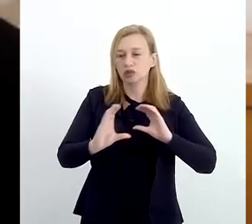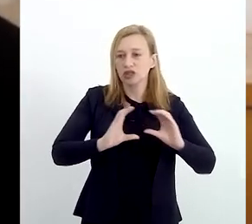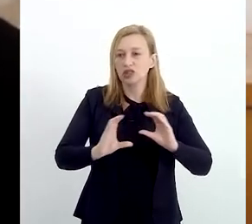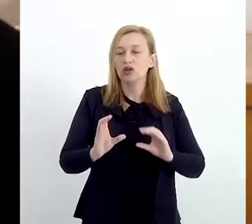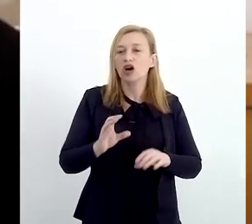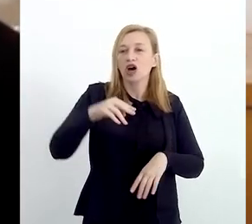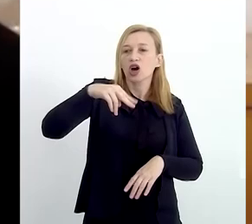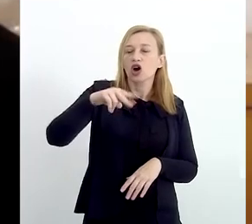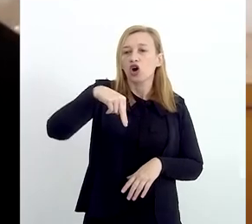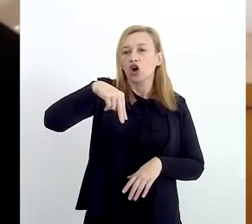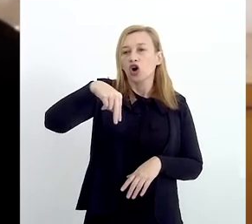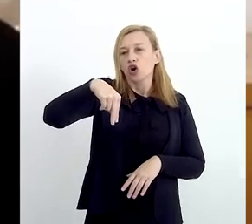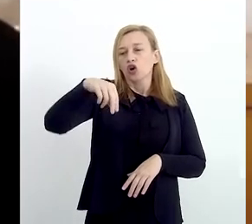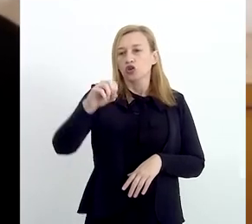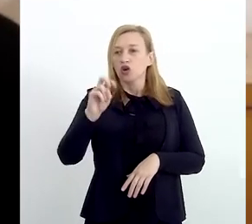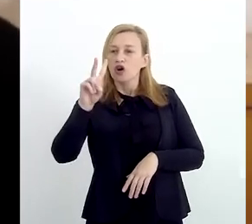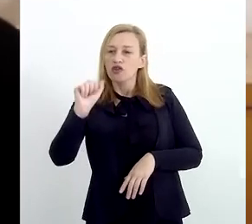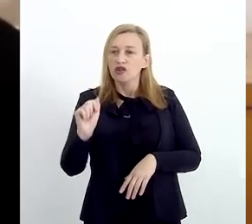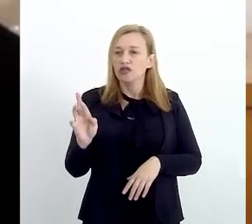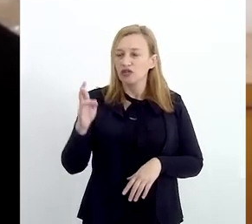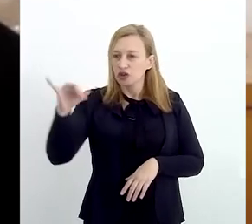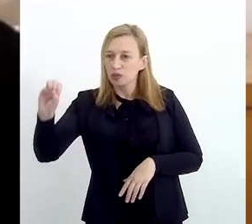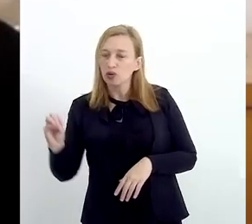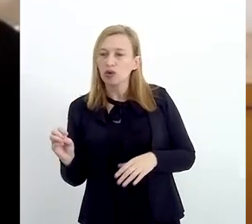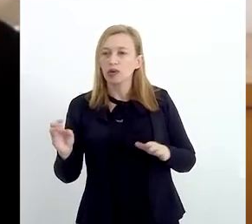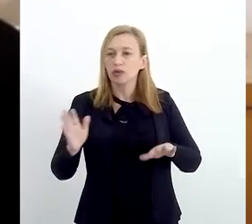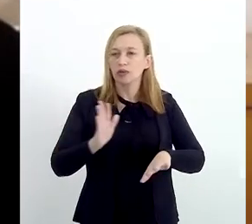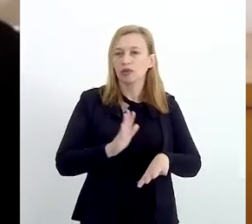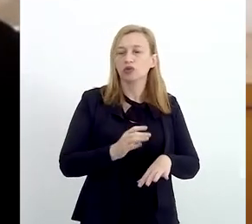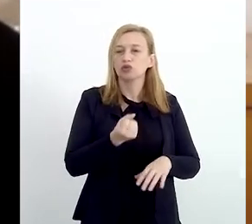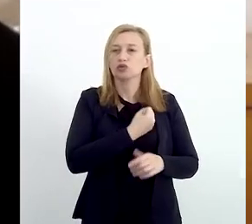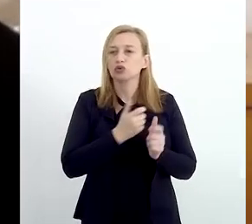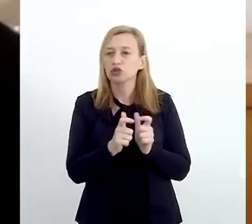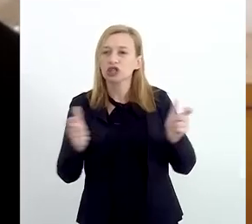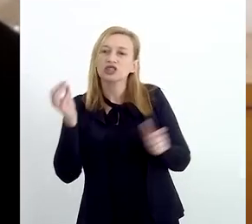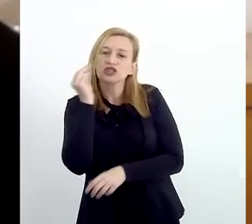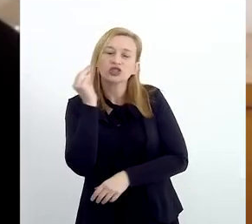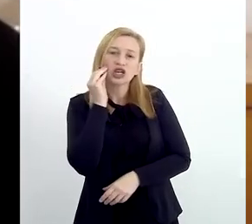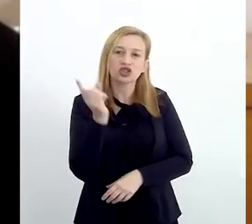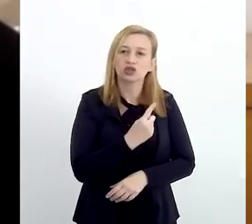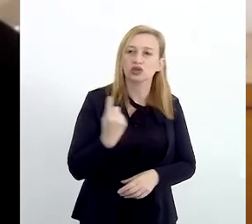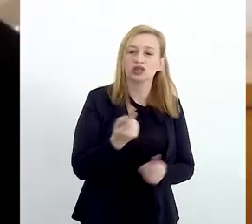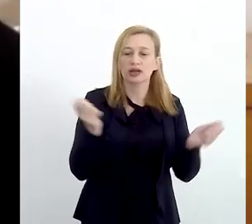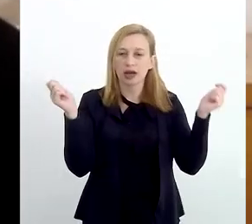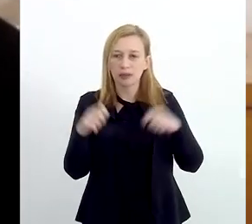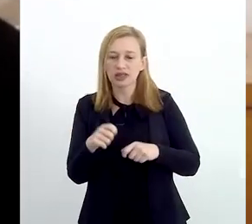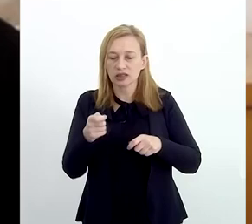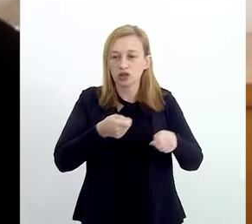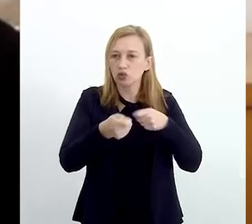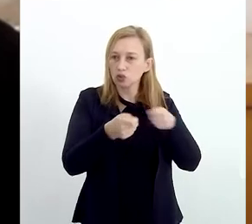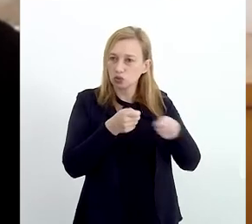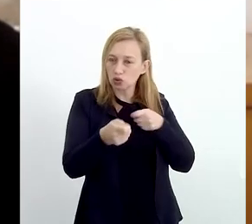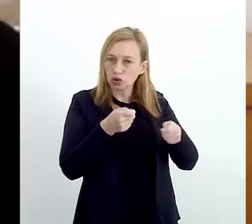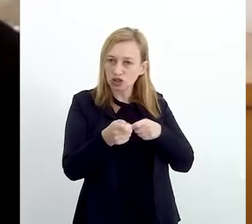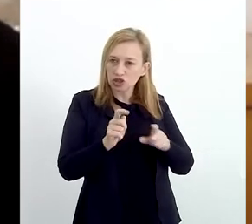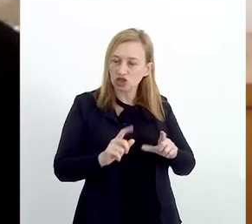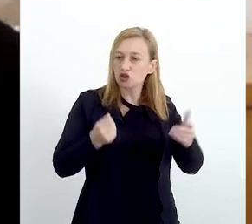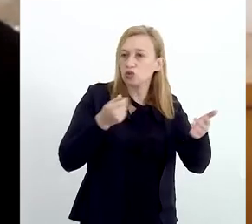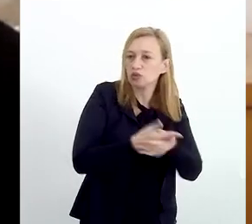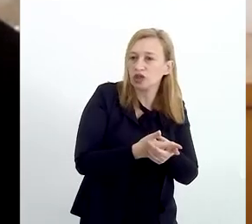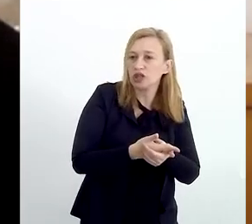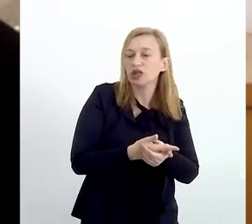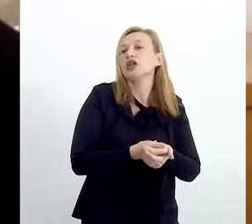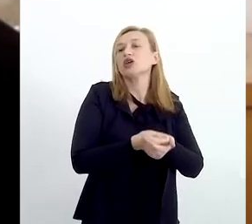possibilidades de interação. Então, Nova Friburgo recebeu a maior parte dos nossos testes exatamente por essa capacidade de